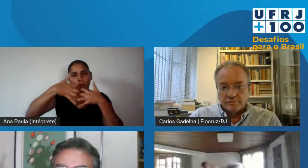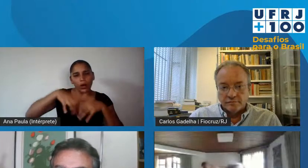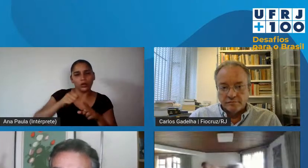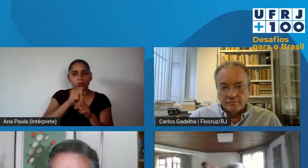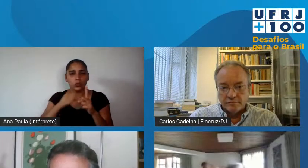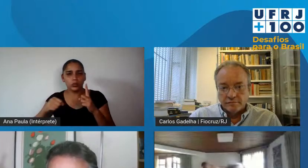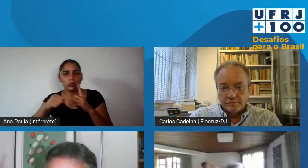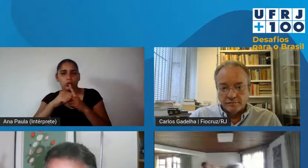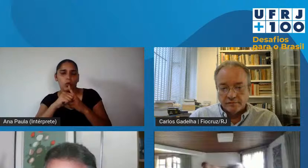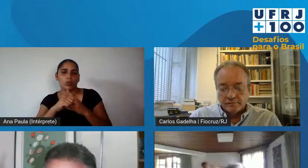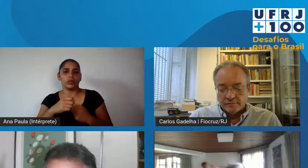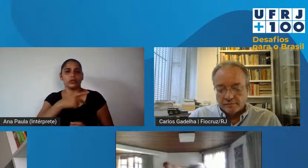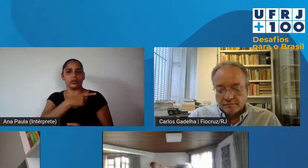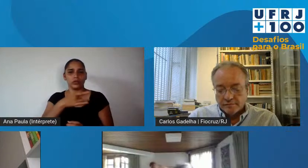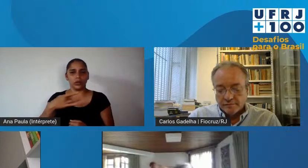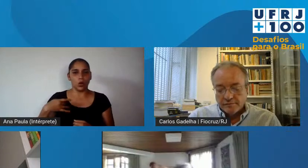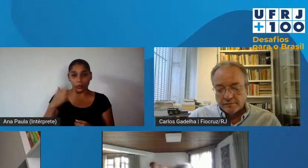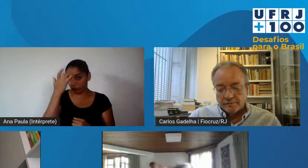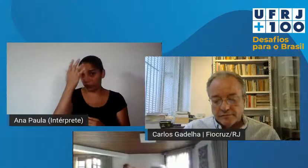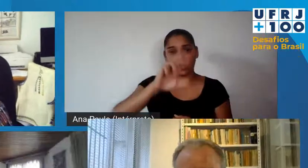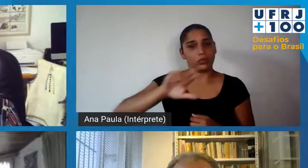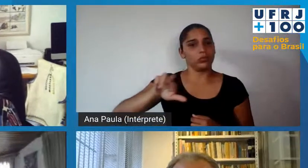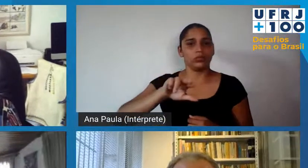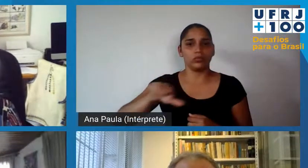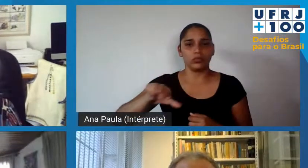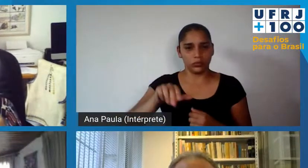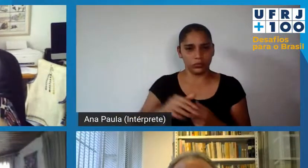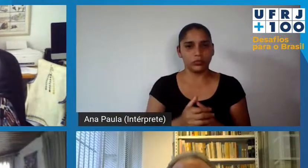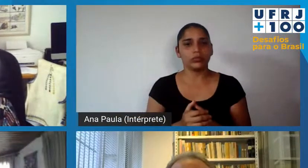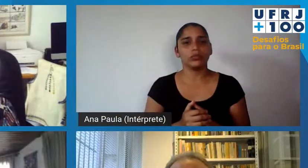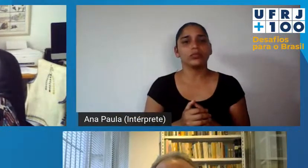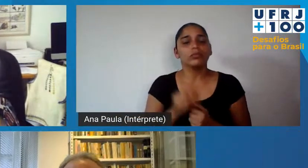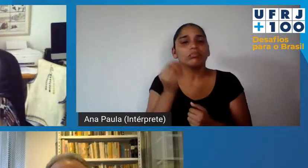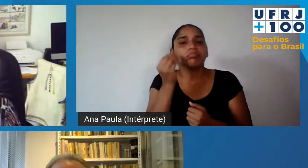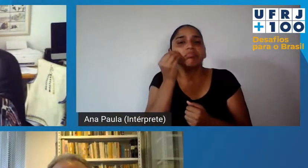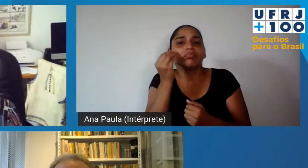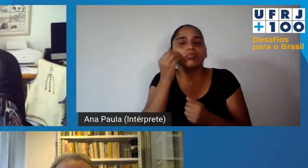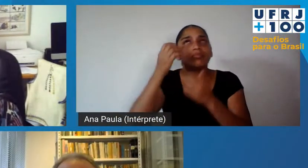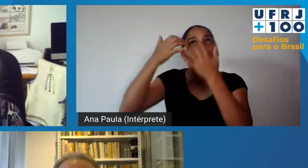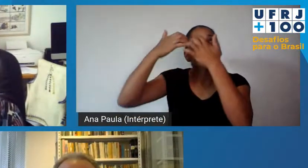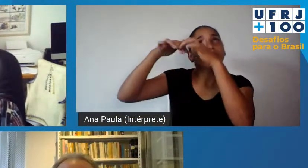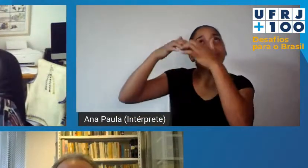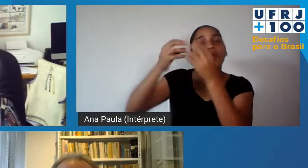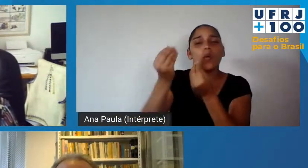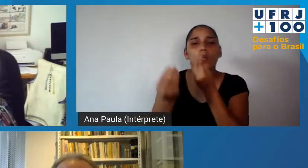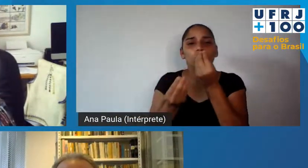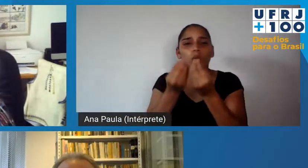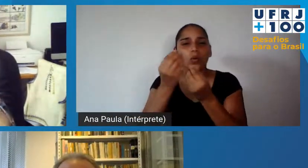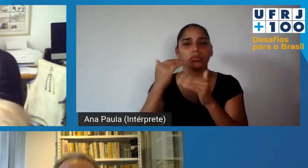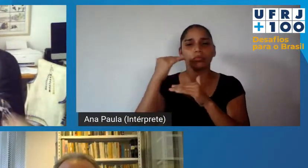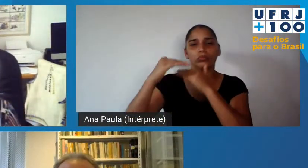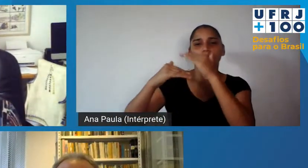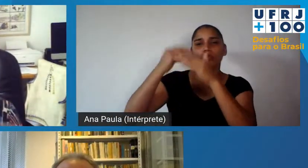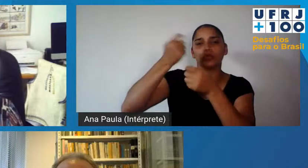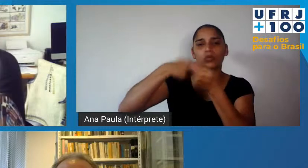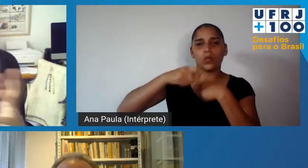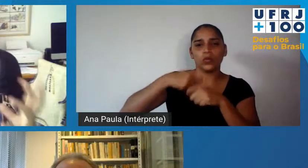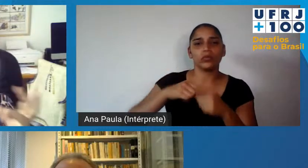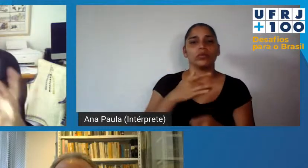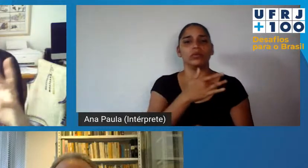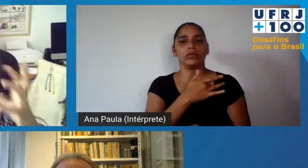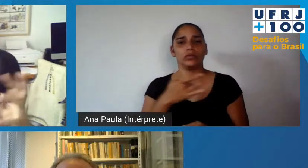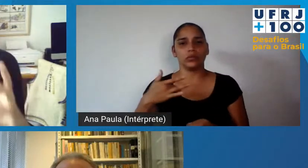saúde no Brasil, que não é fácil, né, tentando, tentando refletir sobre desenvolvimento, economia, saúde,